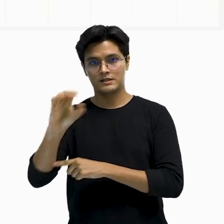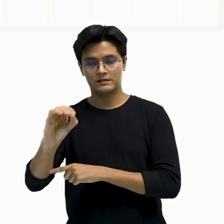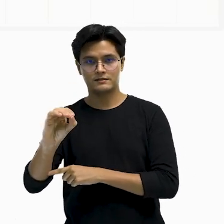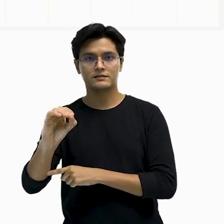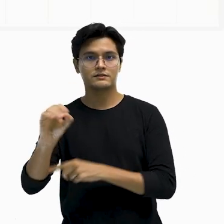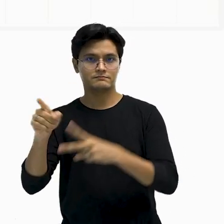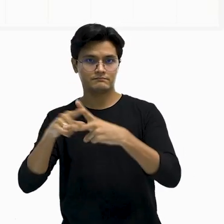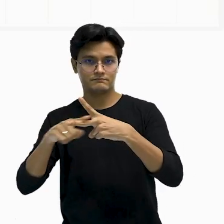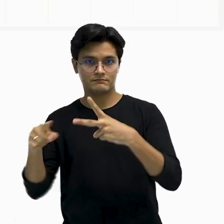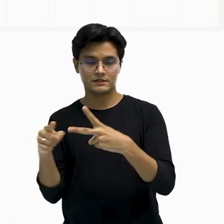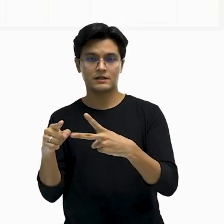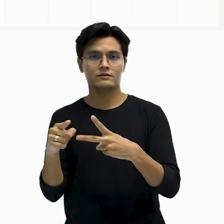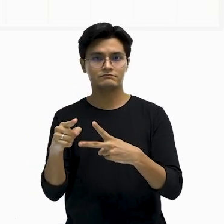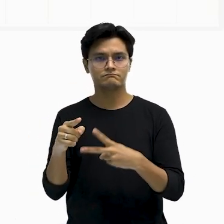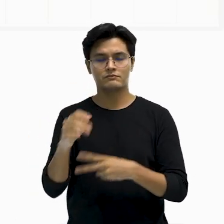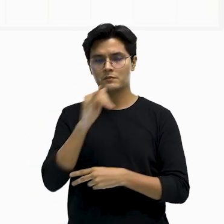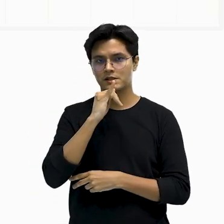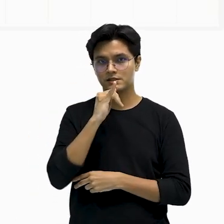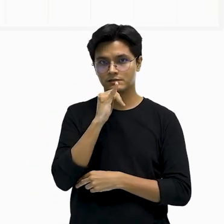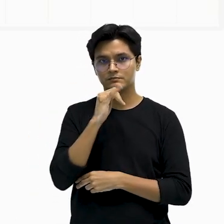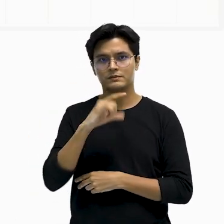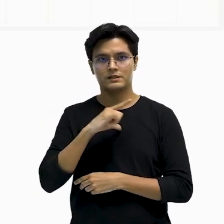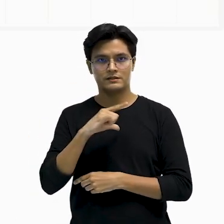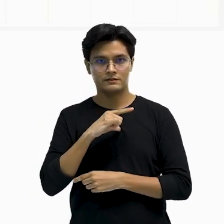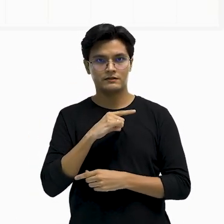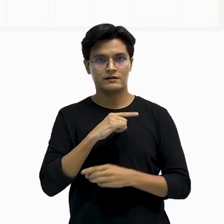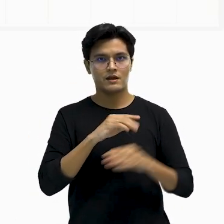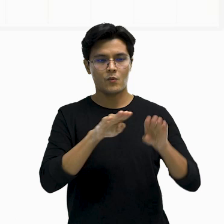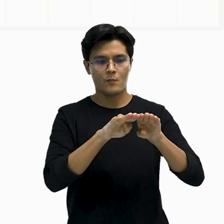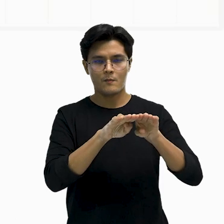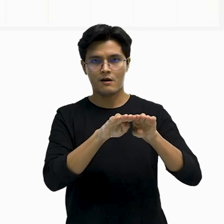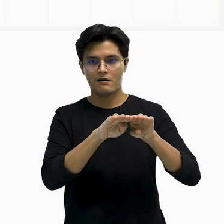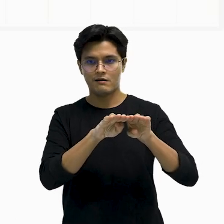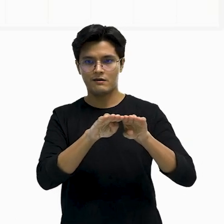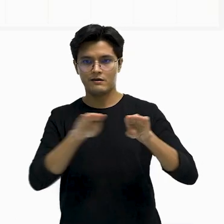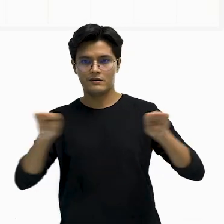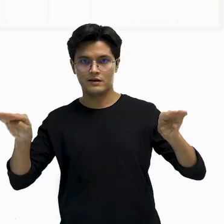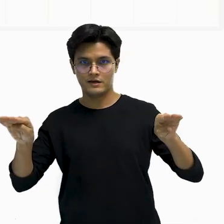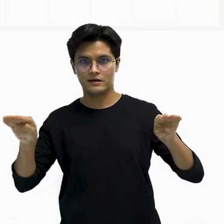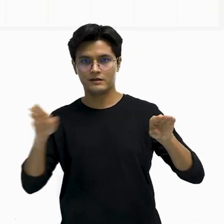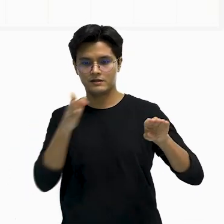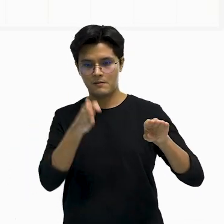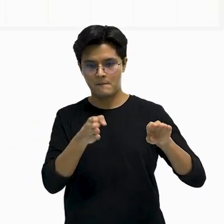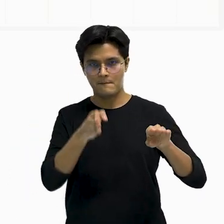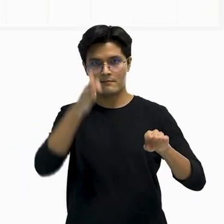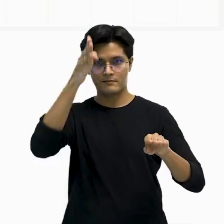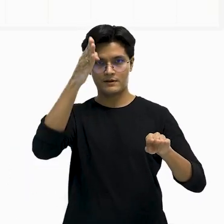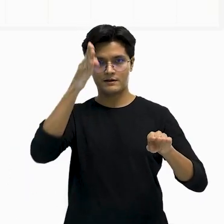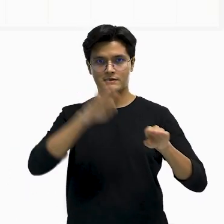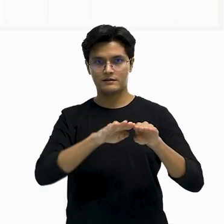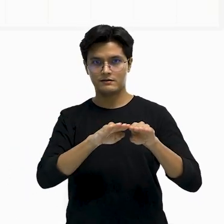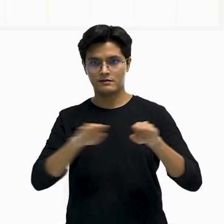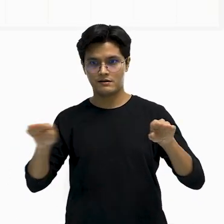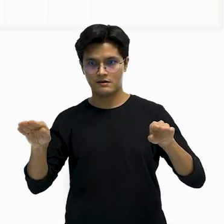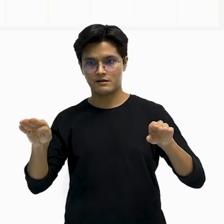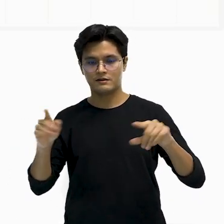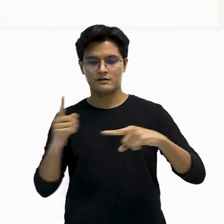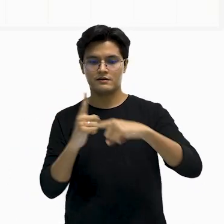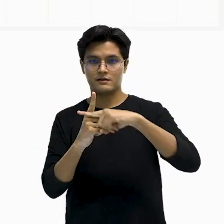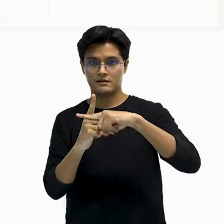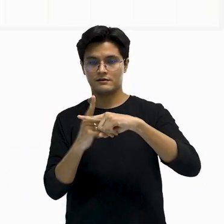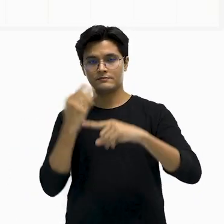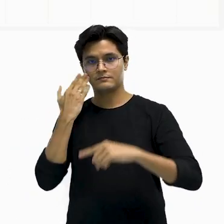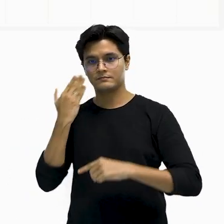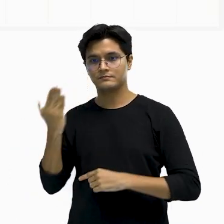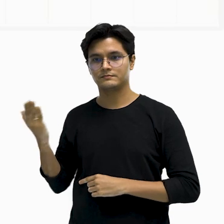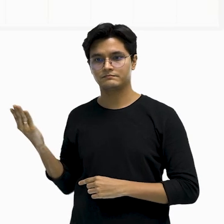imagina que eu tenho uma reta, ok? Uma reta perpendicular a essa outra reta aqui, que eu vou chamar de R, tá?